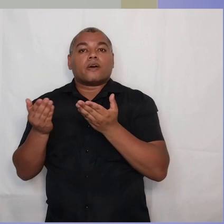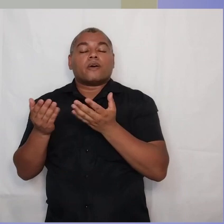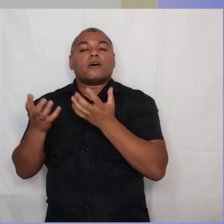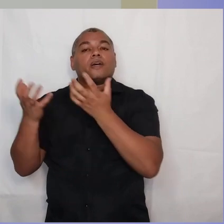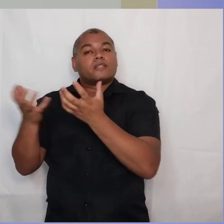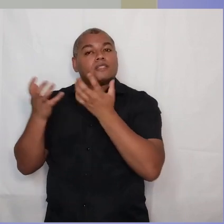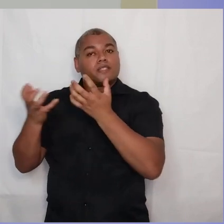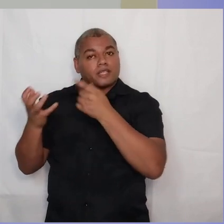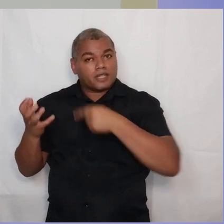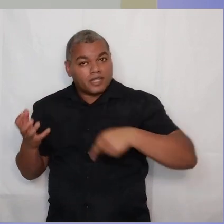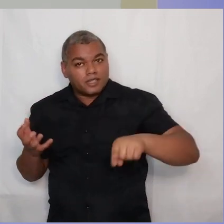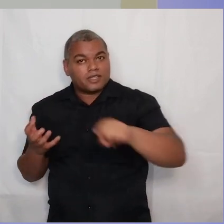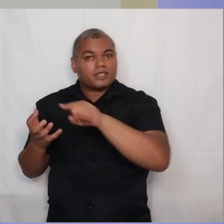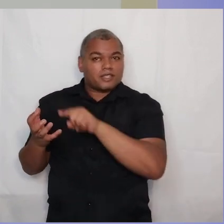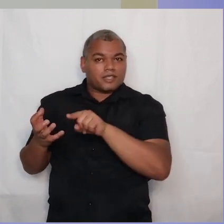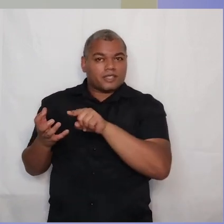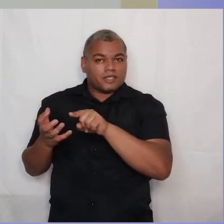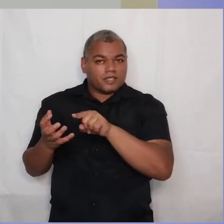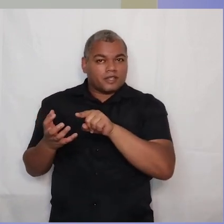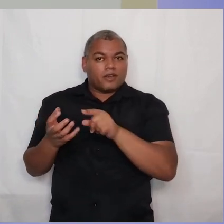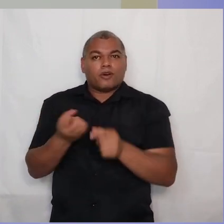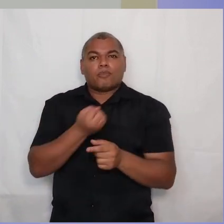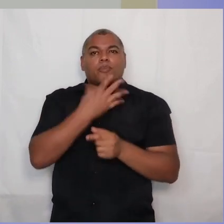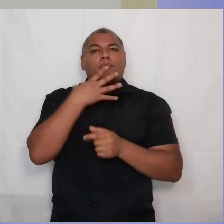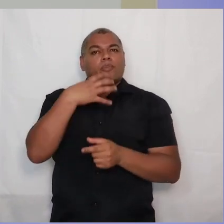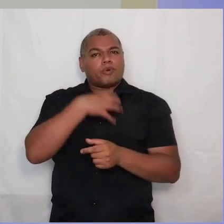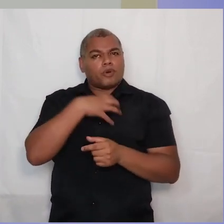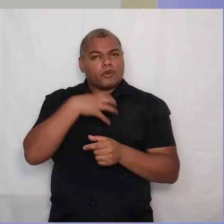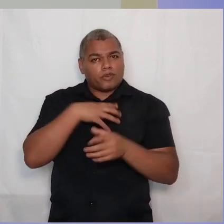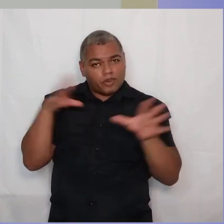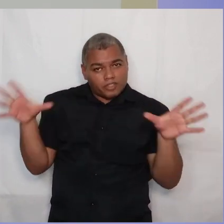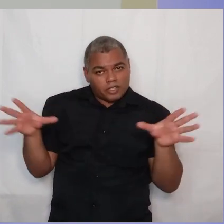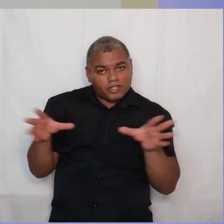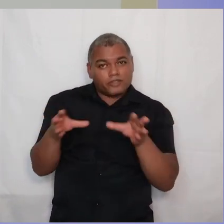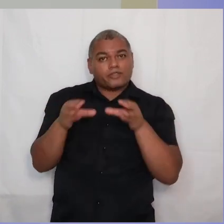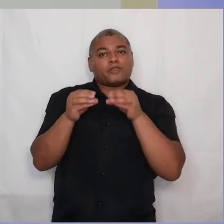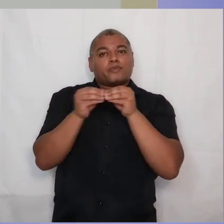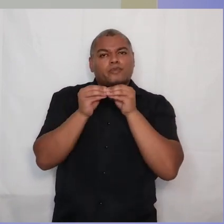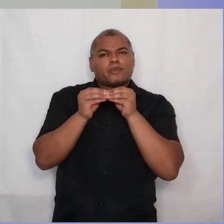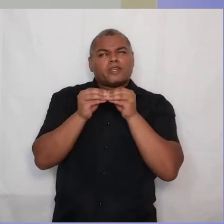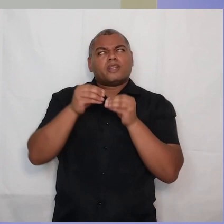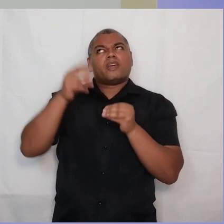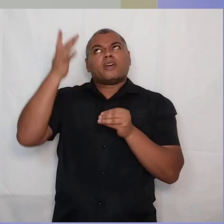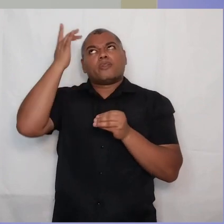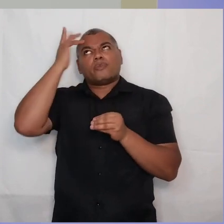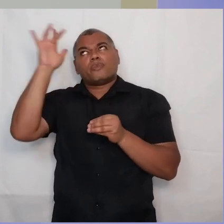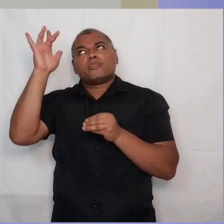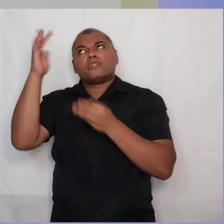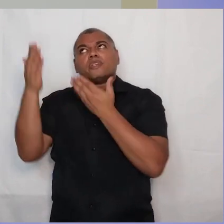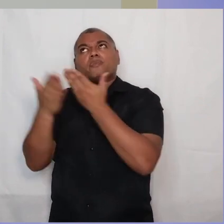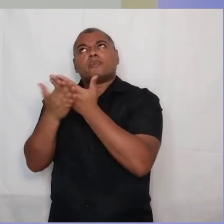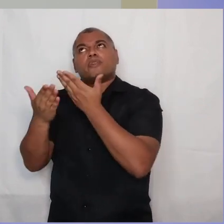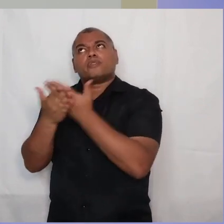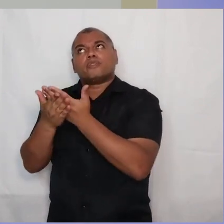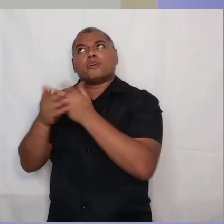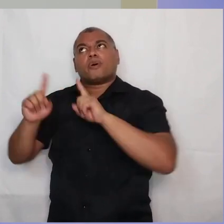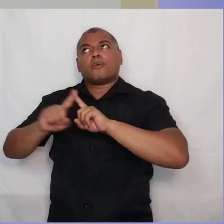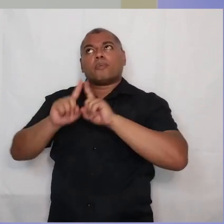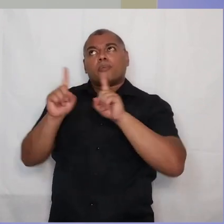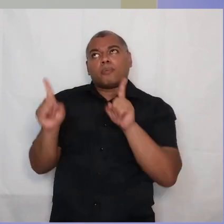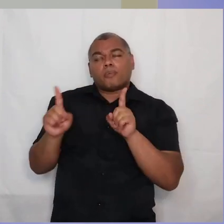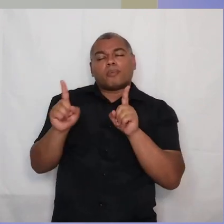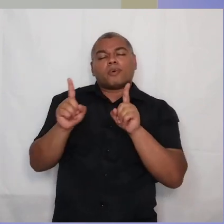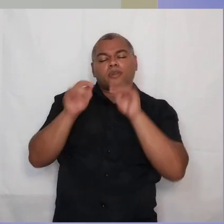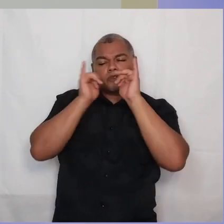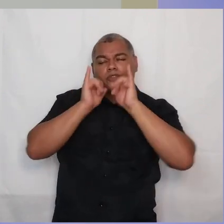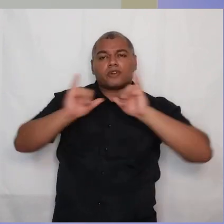Cristo. Aliás, uma boa maneira de resumir todas as cartas de Paulo, eu não lembro qual foi o estudioso que disse isso, mas algum deles disse,